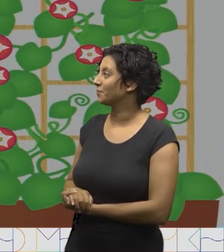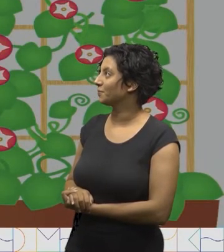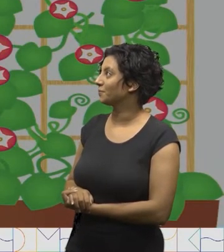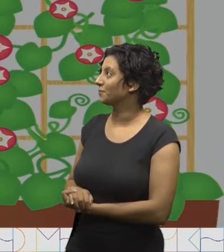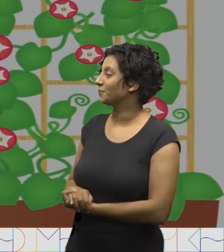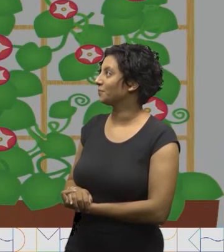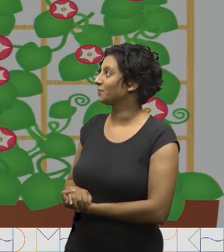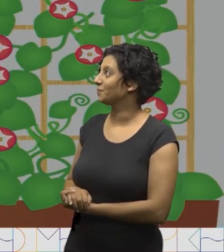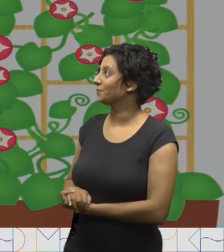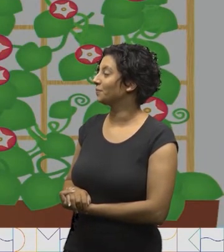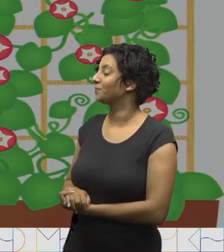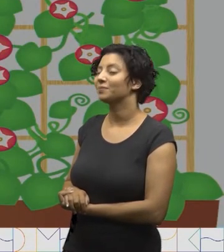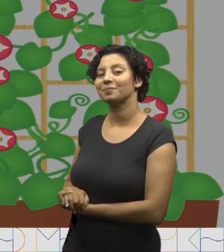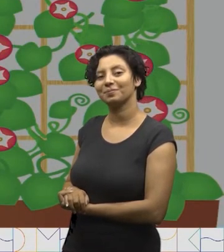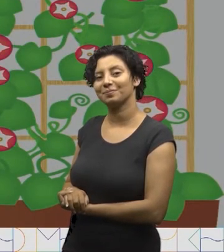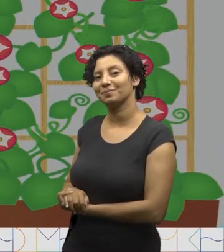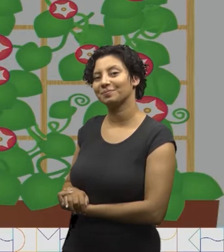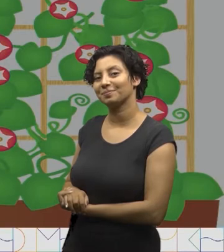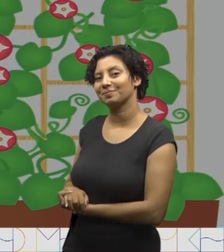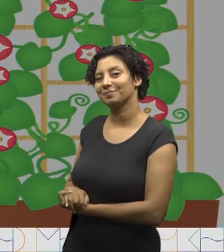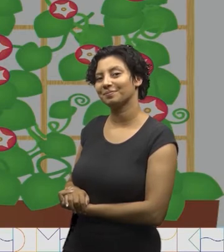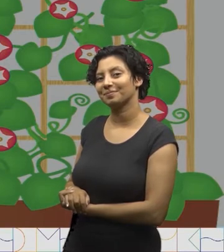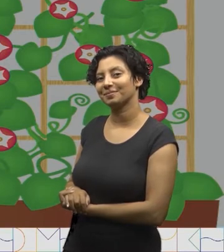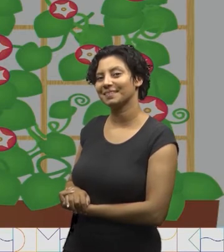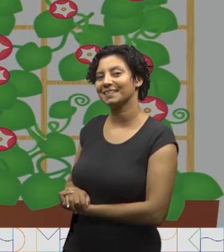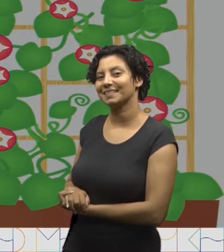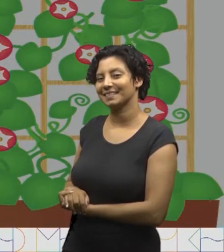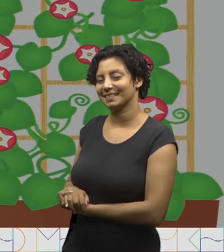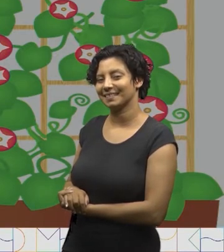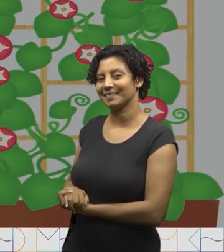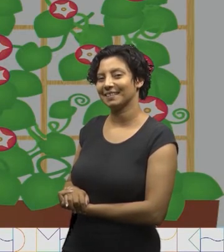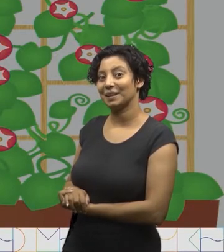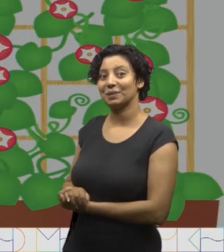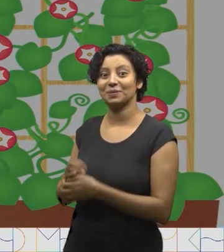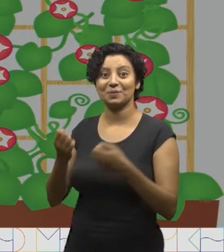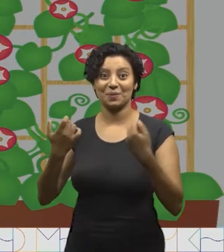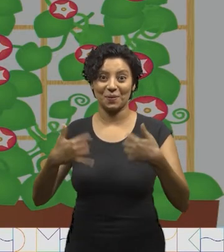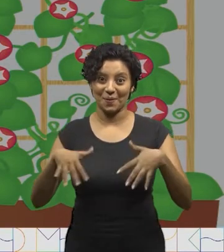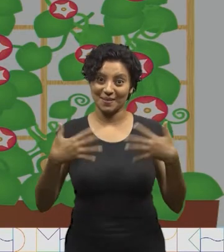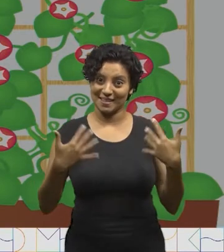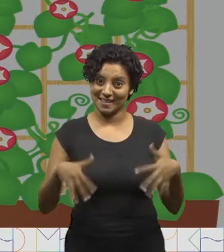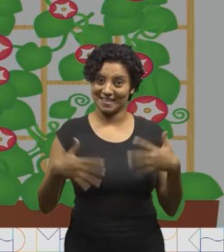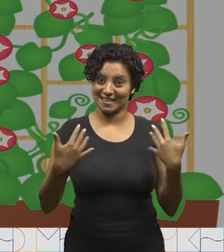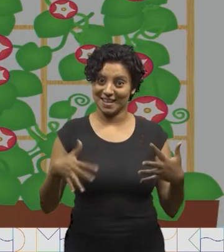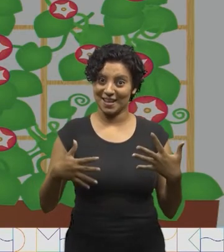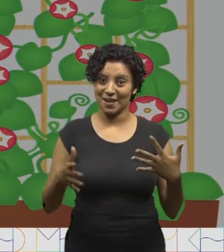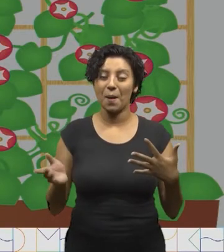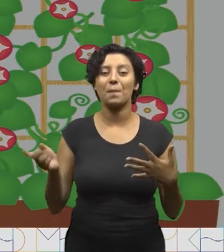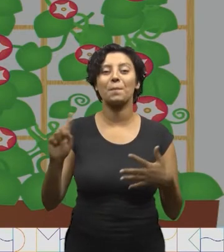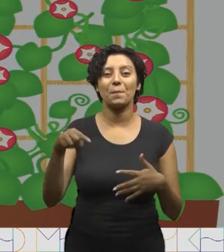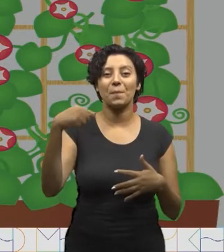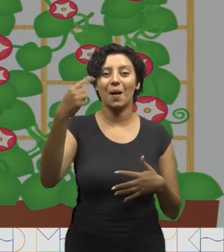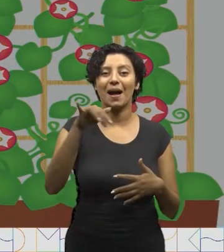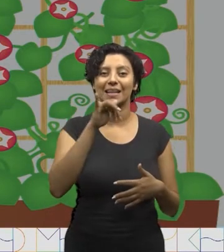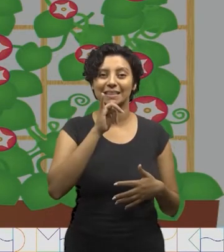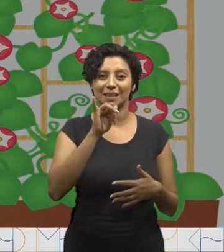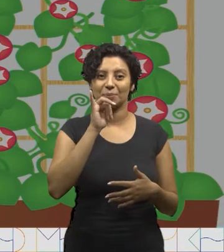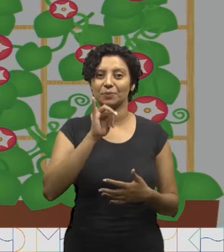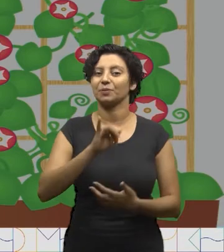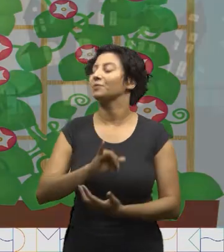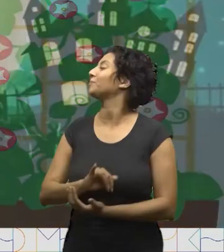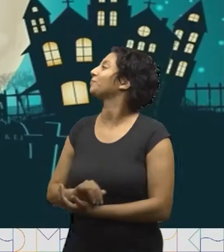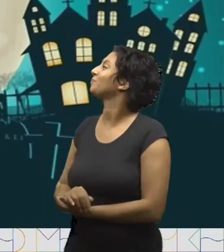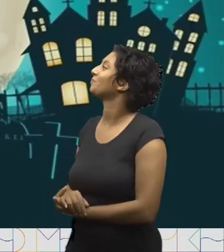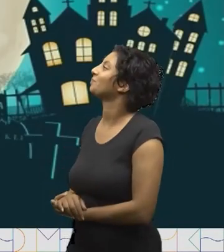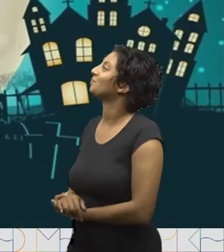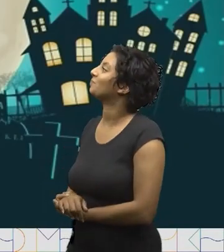espicha? Come pão com lagartixa. Nossa! Vamos para o próximo